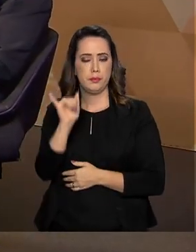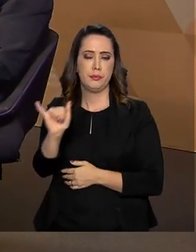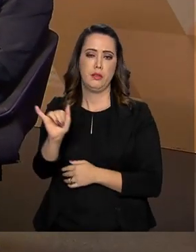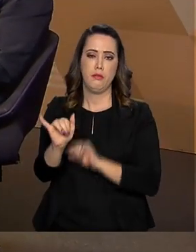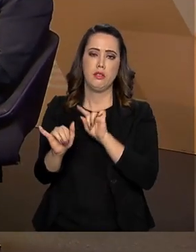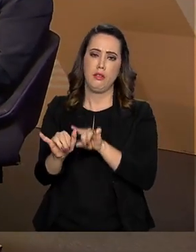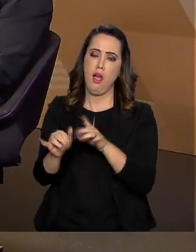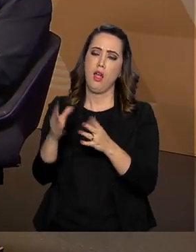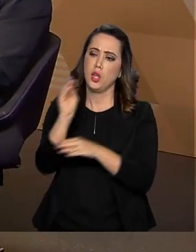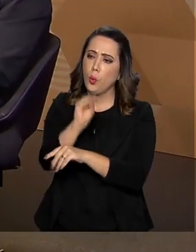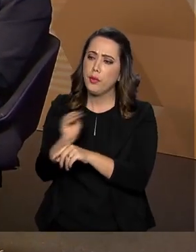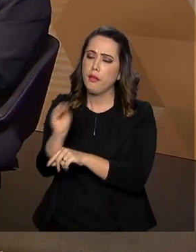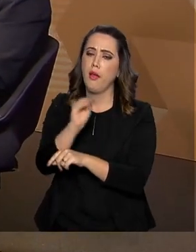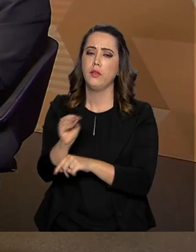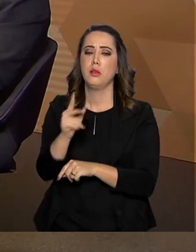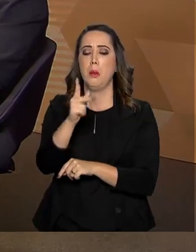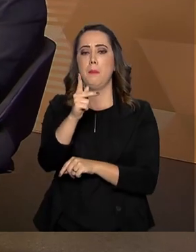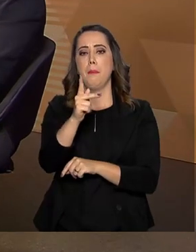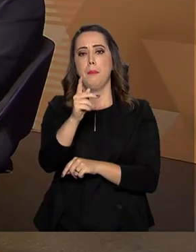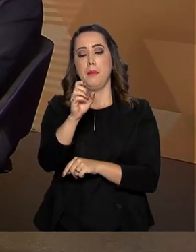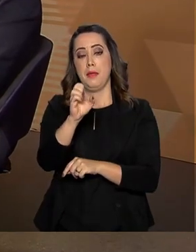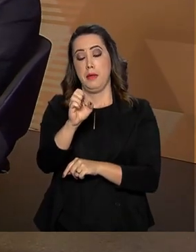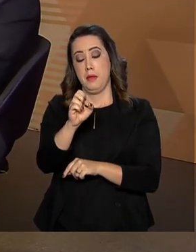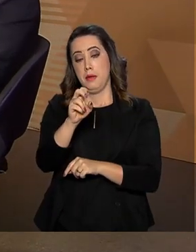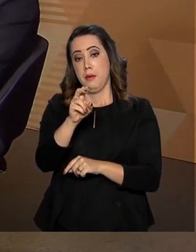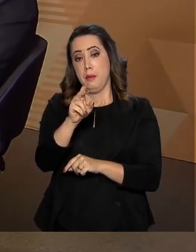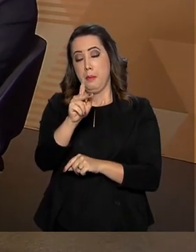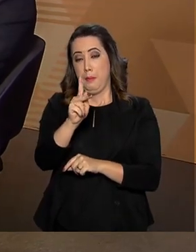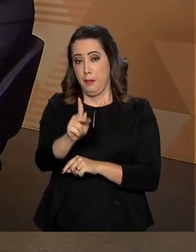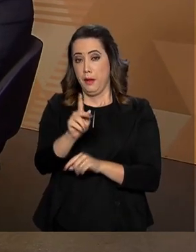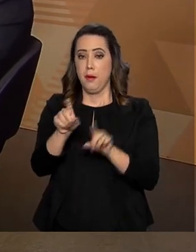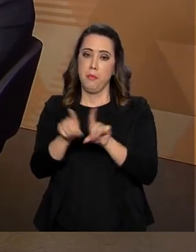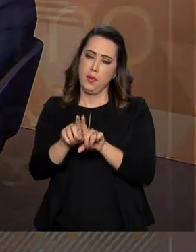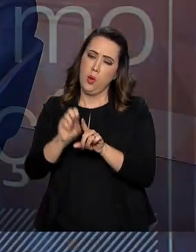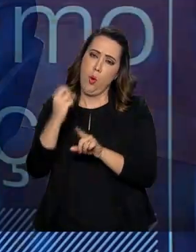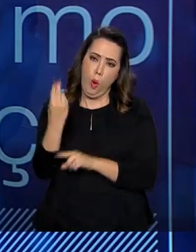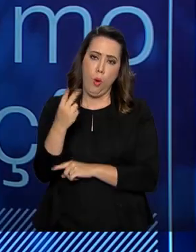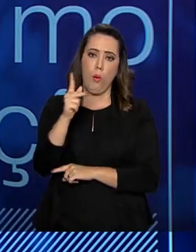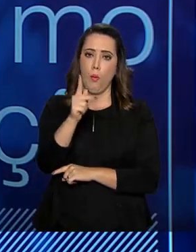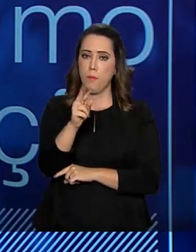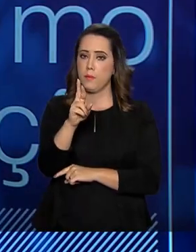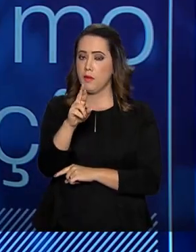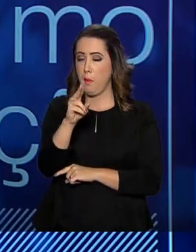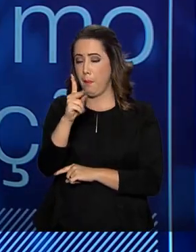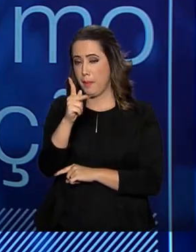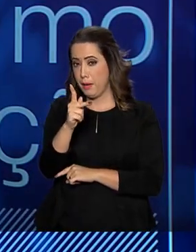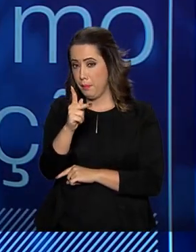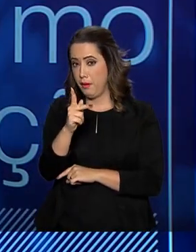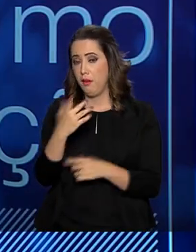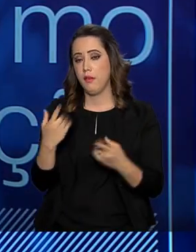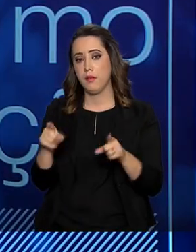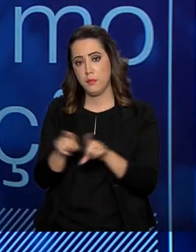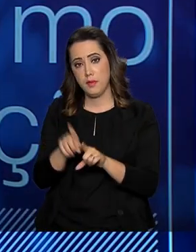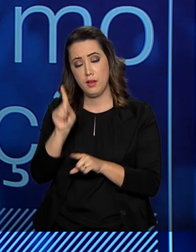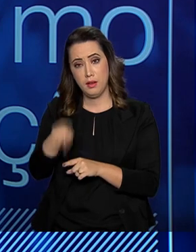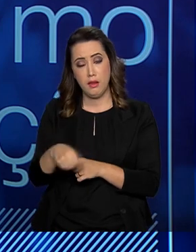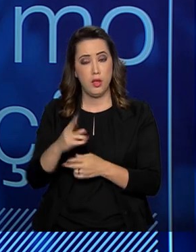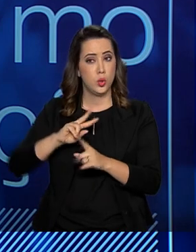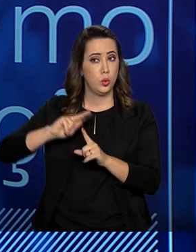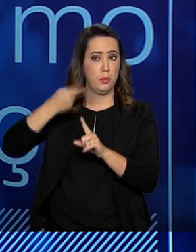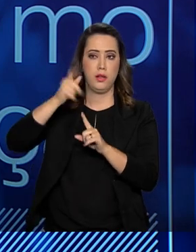PEP, só nesse semestre nós duplicamos o acesso, o número de pessoas em tratamento usando a PrEP,